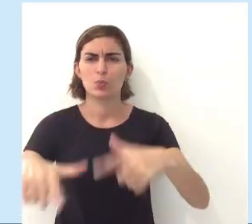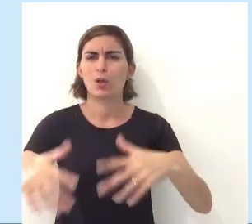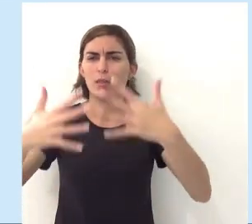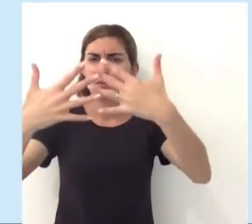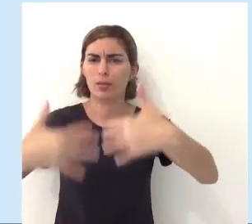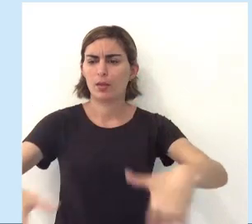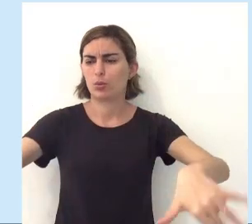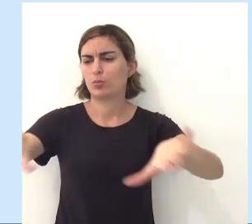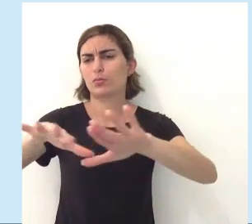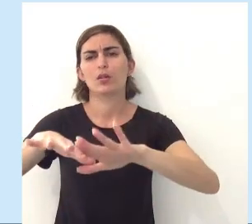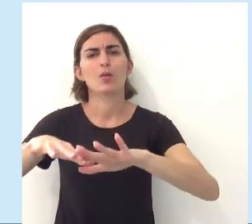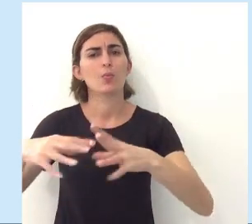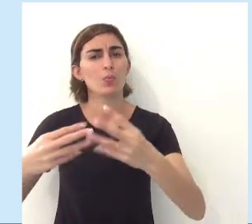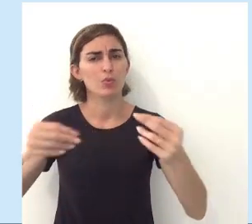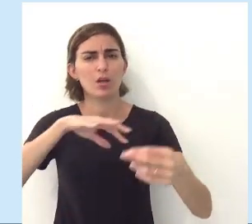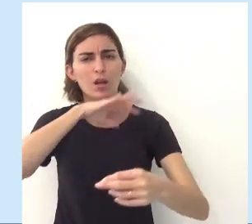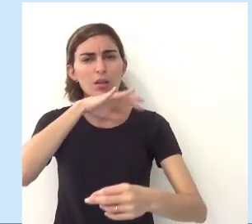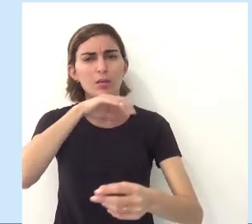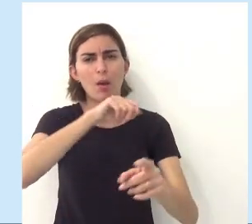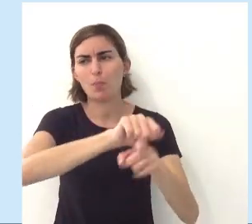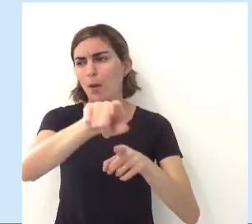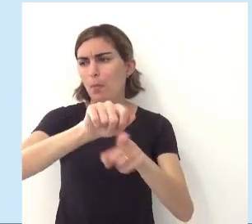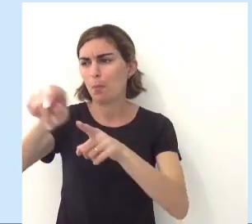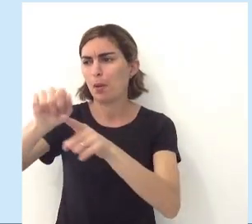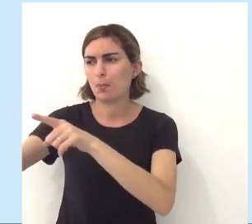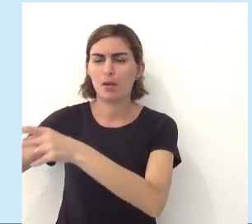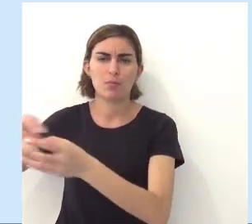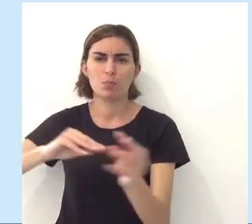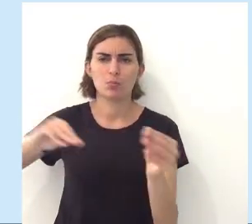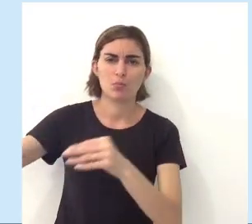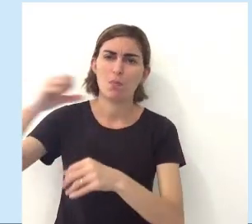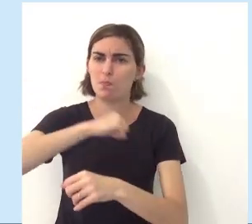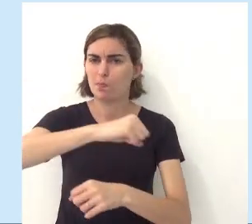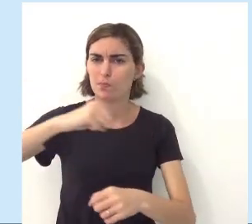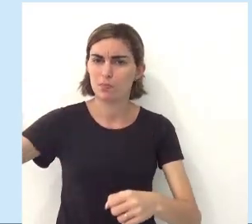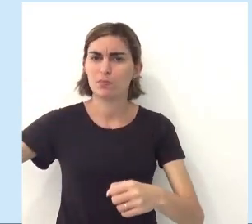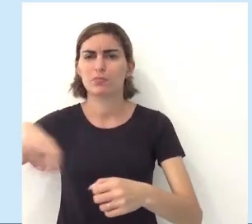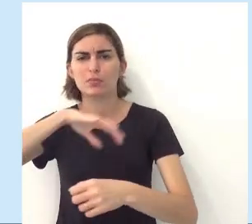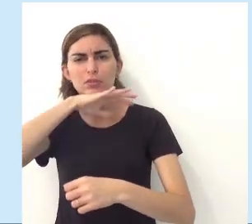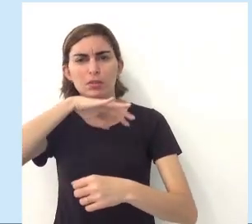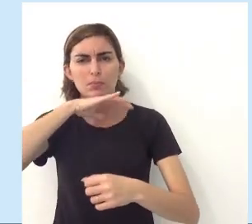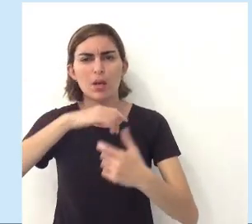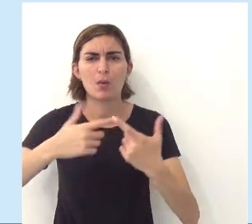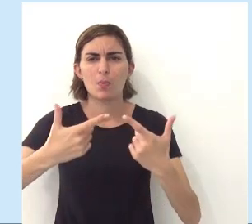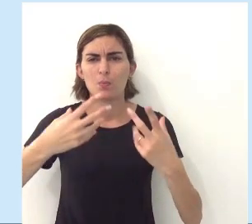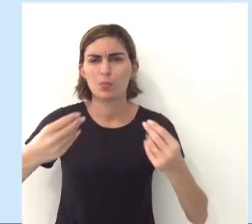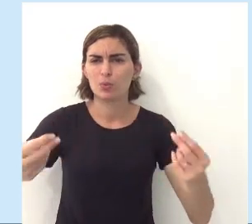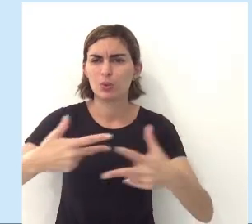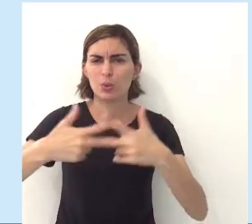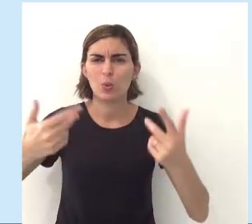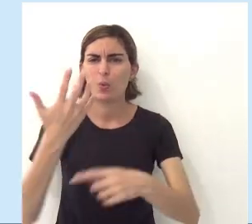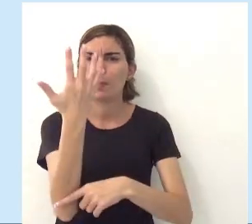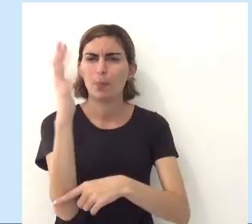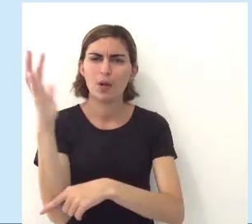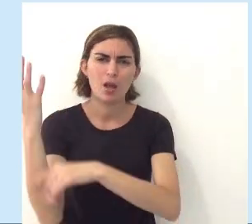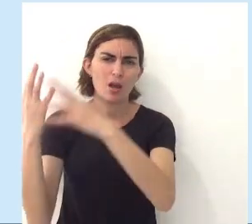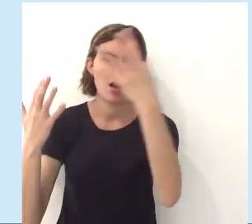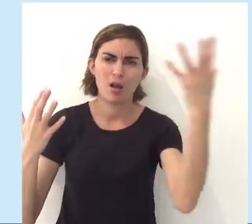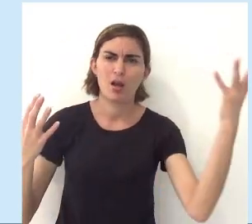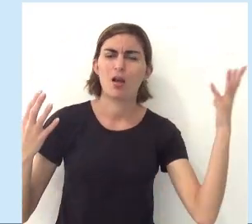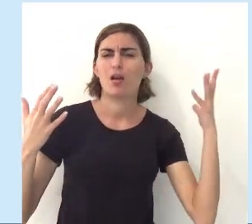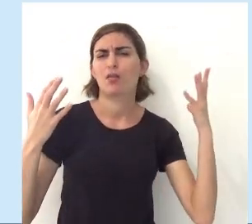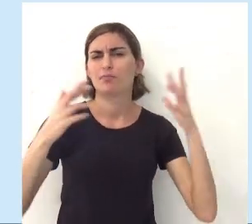tá, do ambiente natural, do ambiente, muitos animais vão ser expulsos, tá, muitos animais vão ser mortos, tá, muitas espécies de